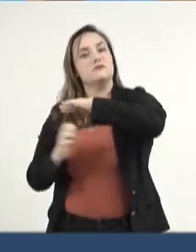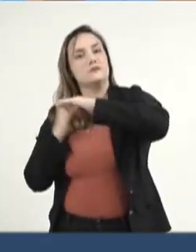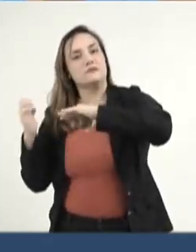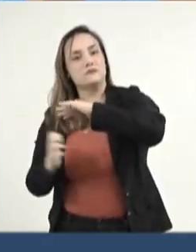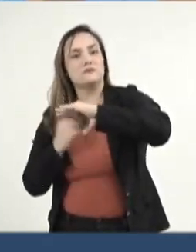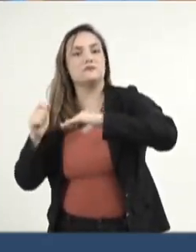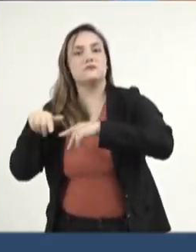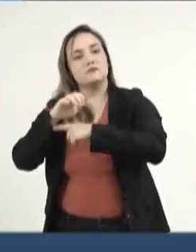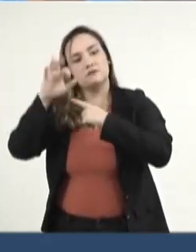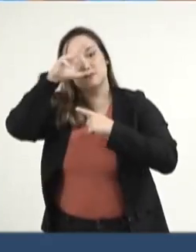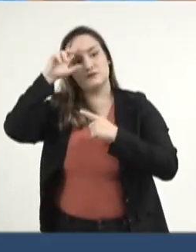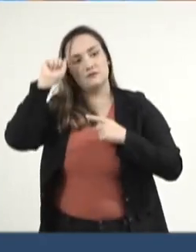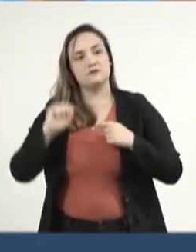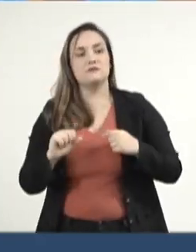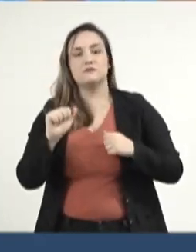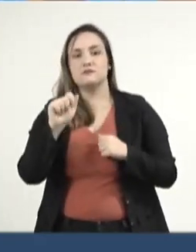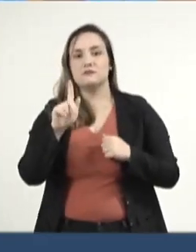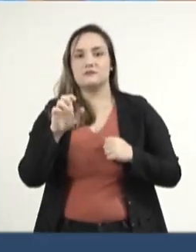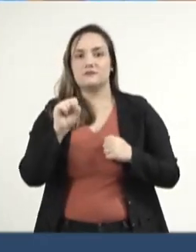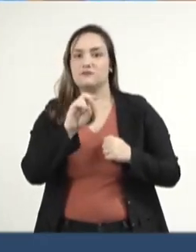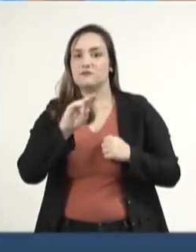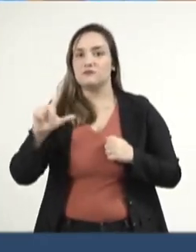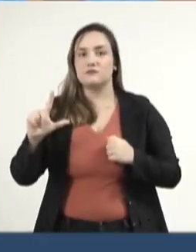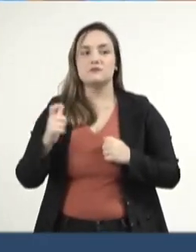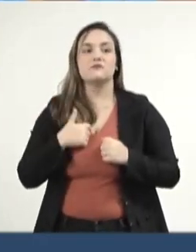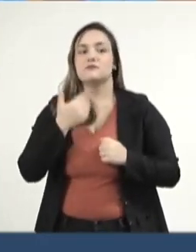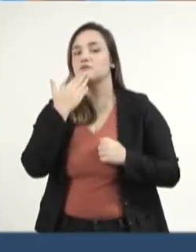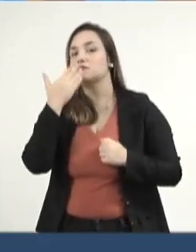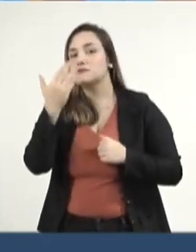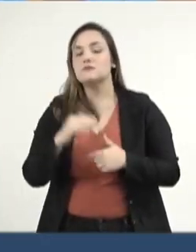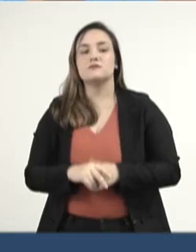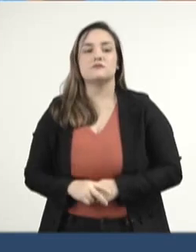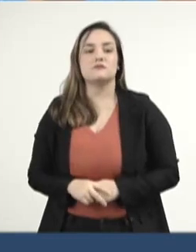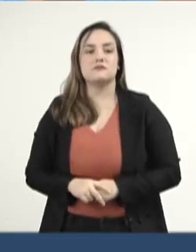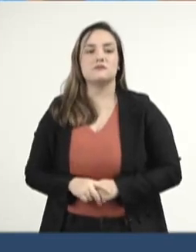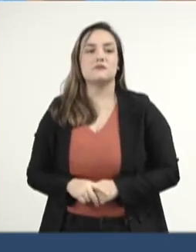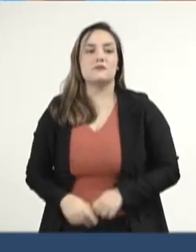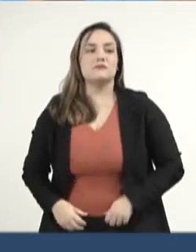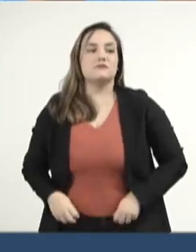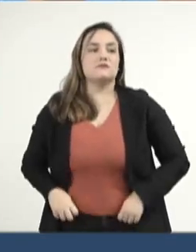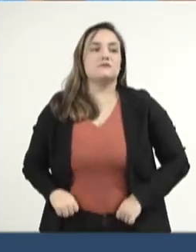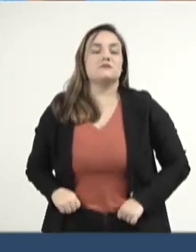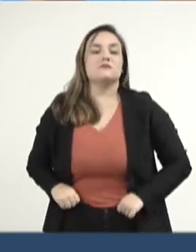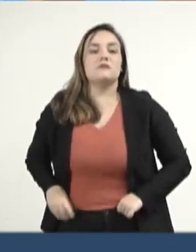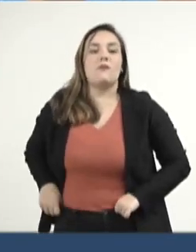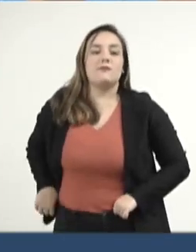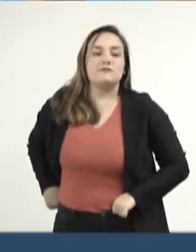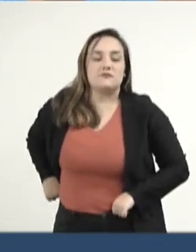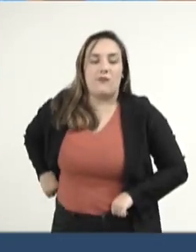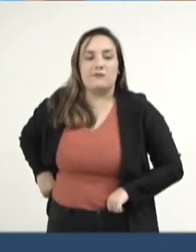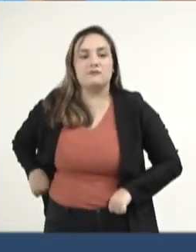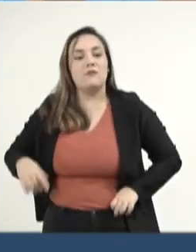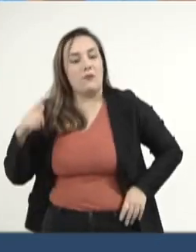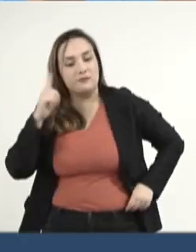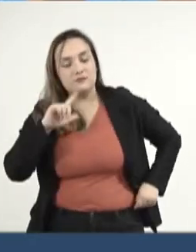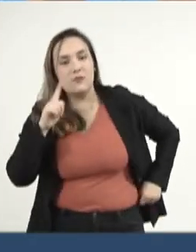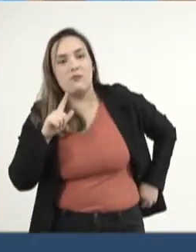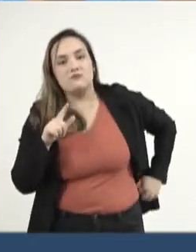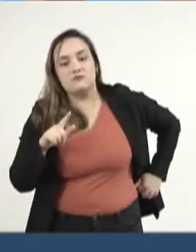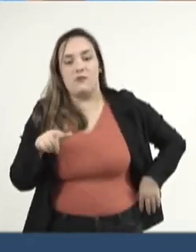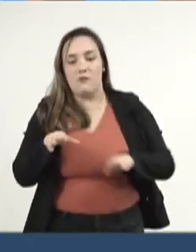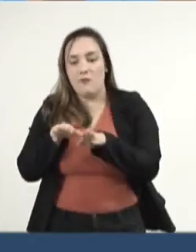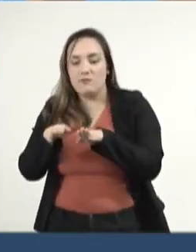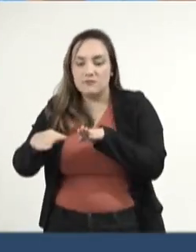de Mato Grosso do Sul, AGESU, solicitando que seja implementado um acesso seguro, um acostamento na